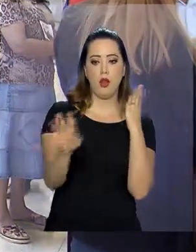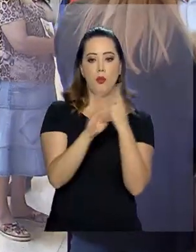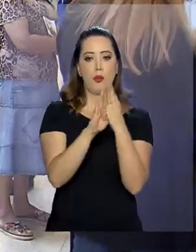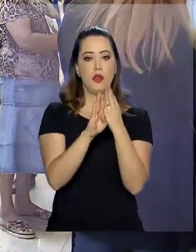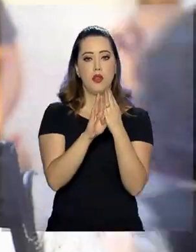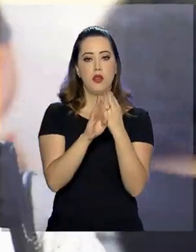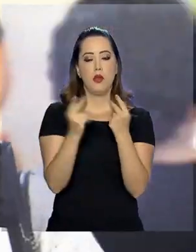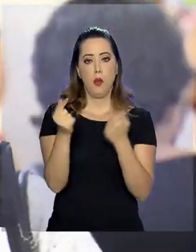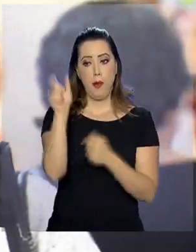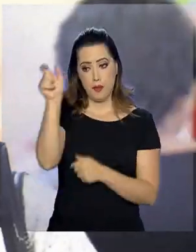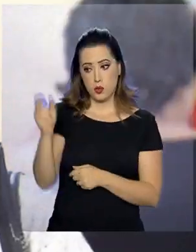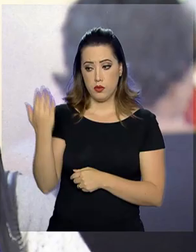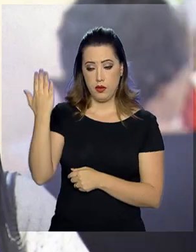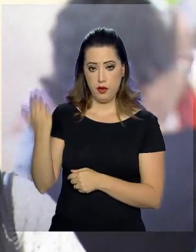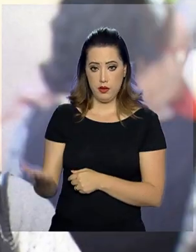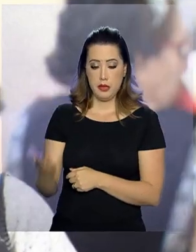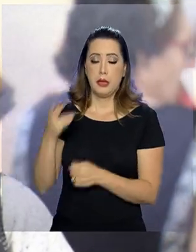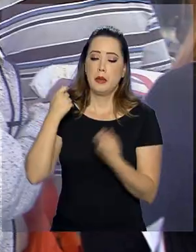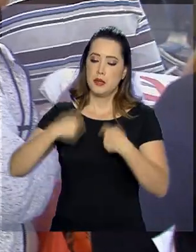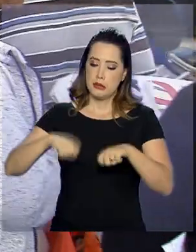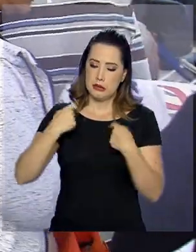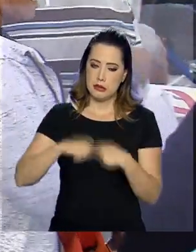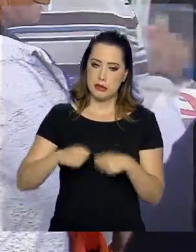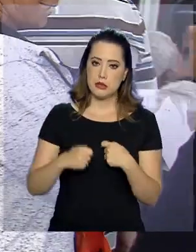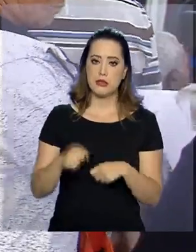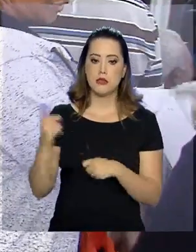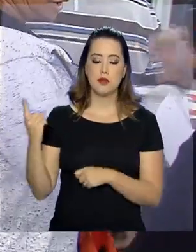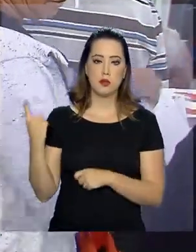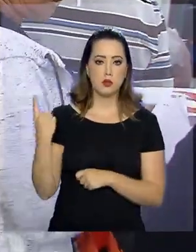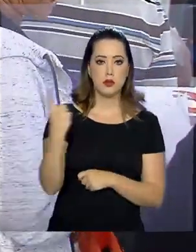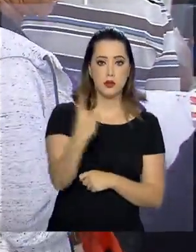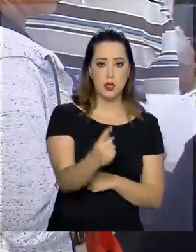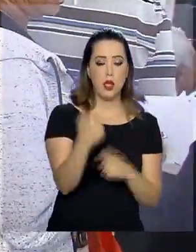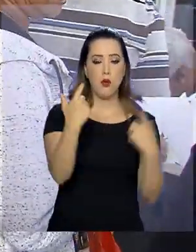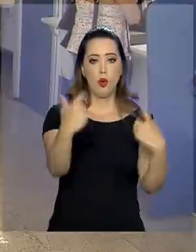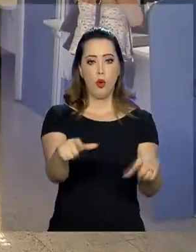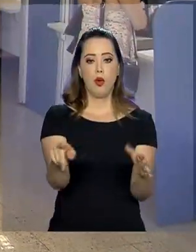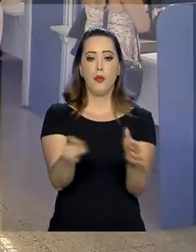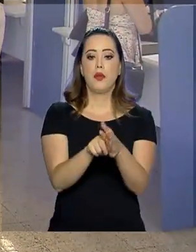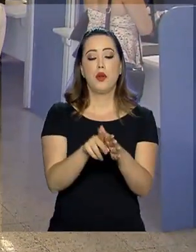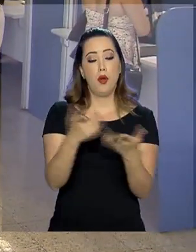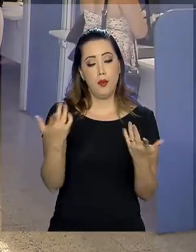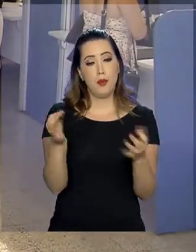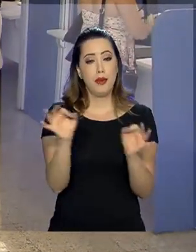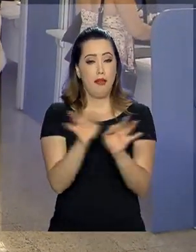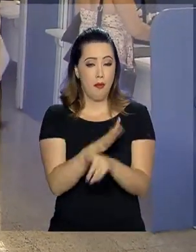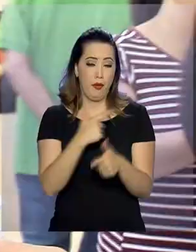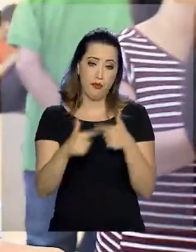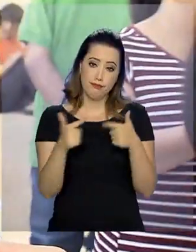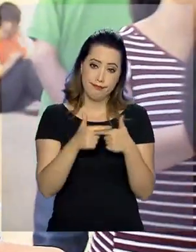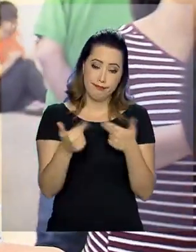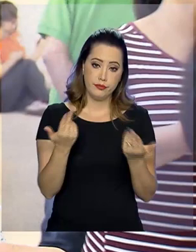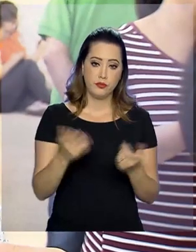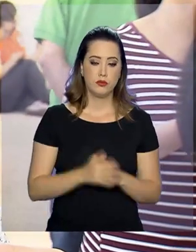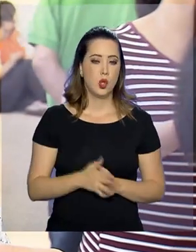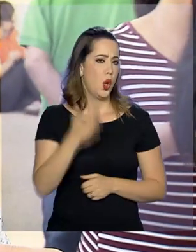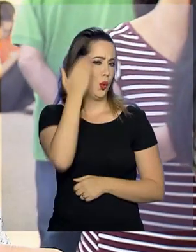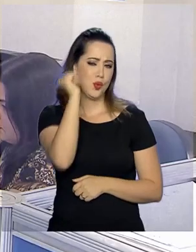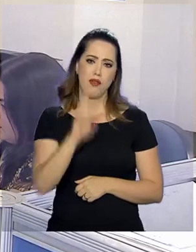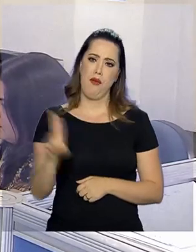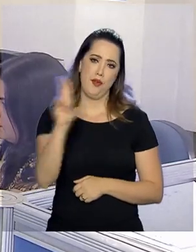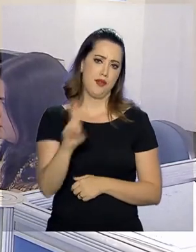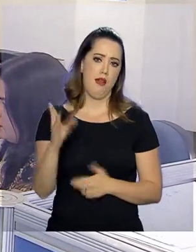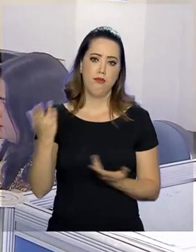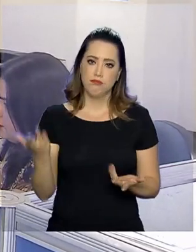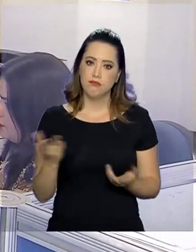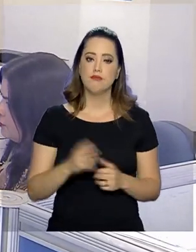pessoas como Dona Neuza, que ainda precisa se deslocar a uma agência para resolver pendências. Eu não sei mexer com essas coisas.